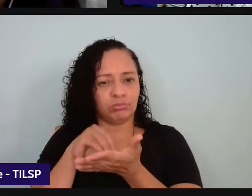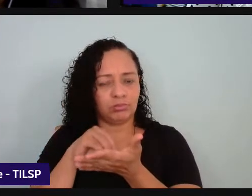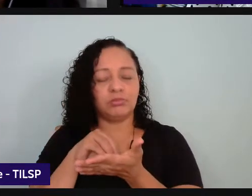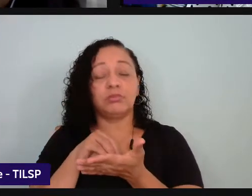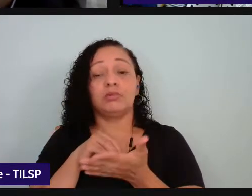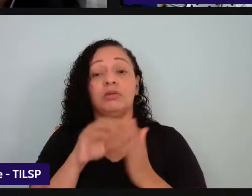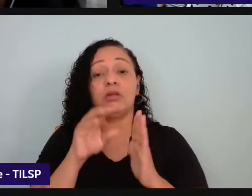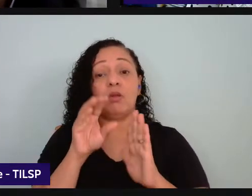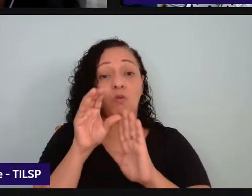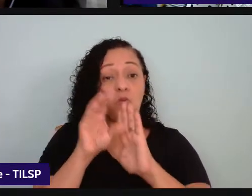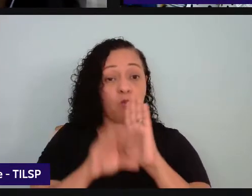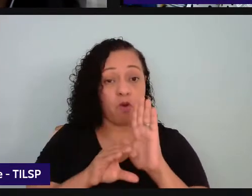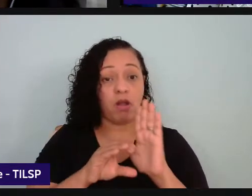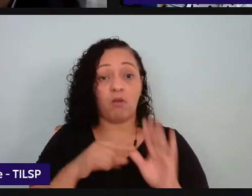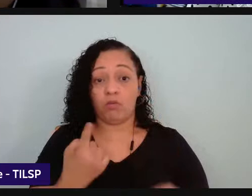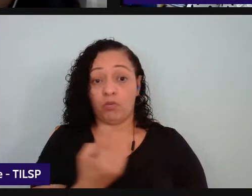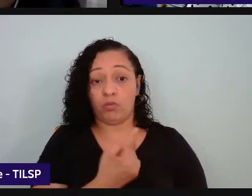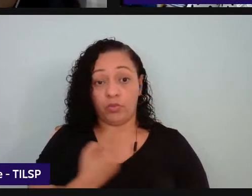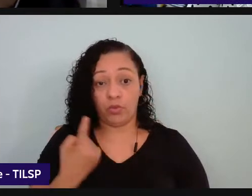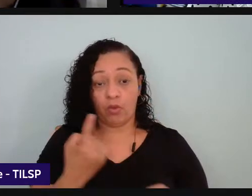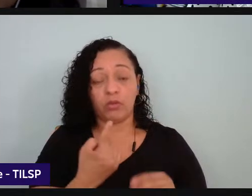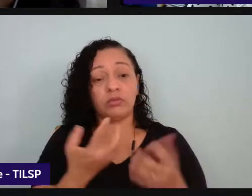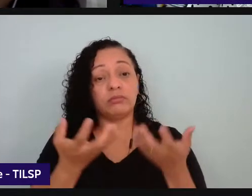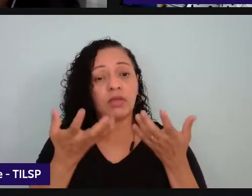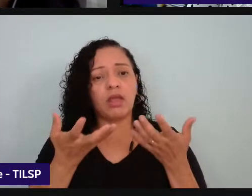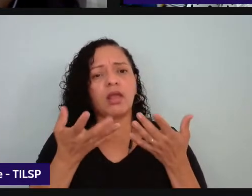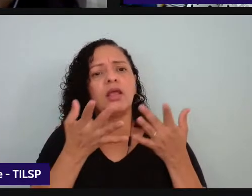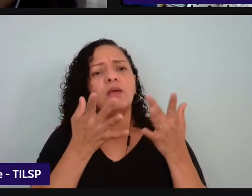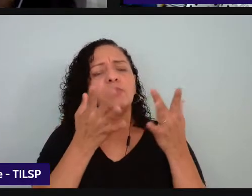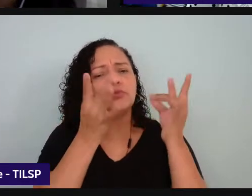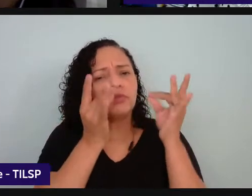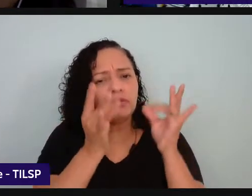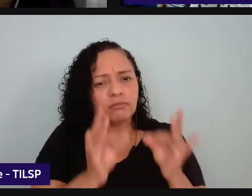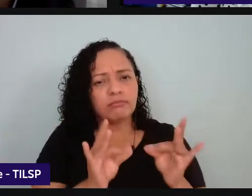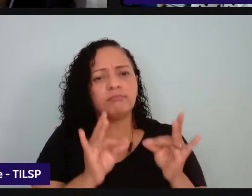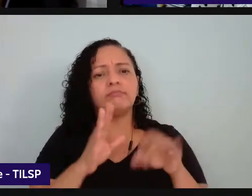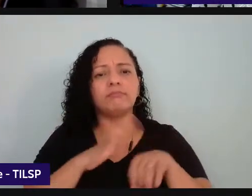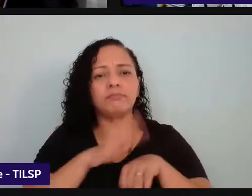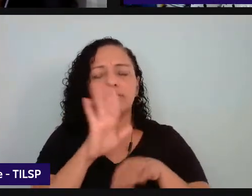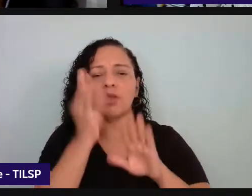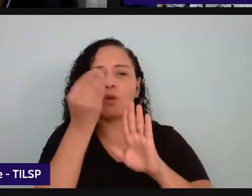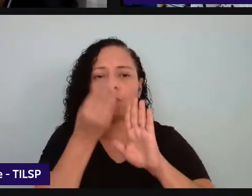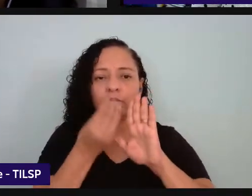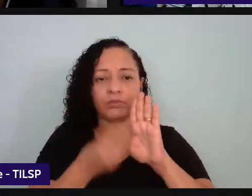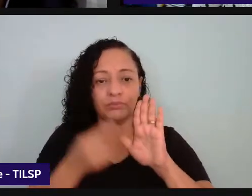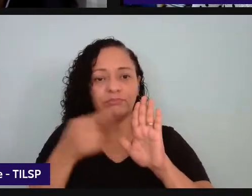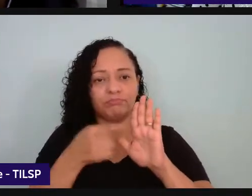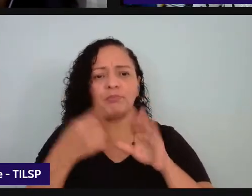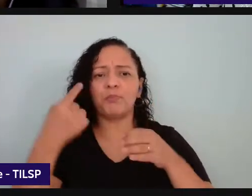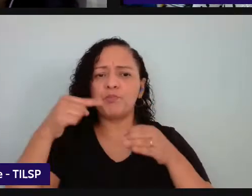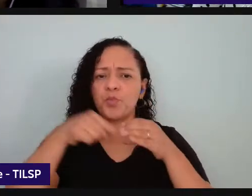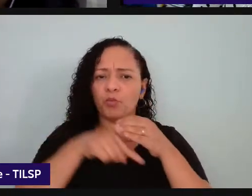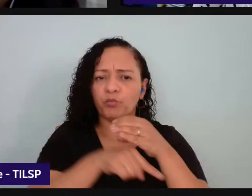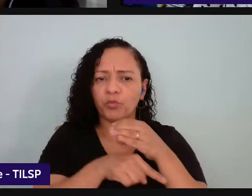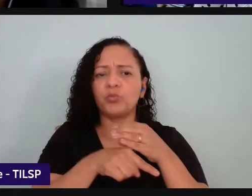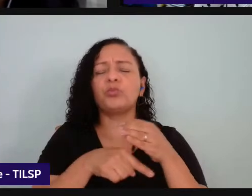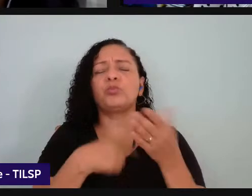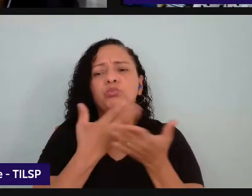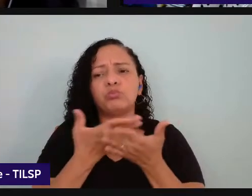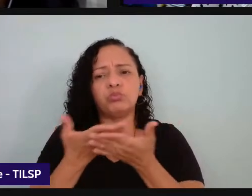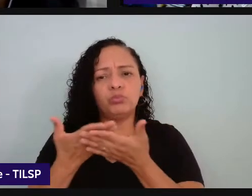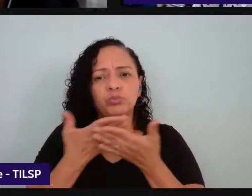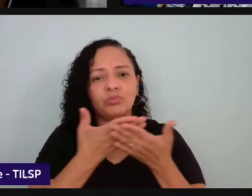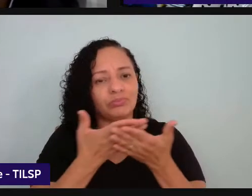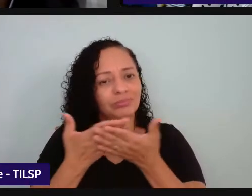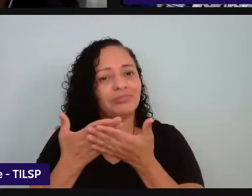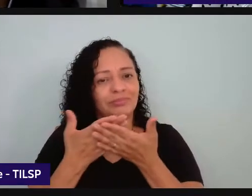escrita nós tentamos deixar isso mais evidente seja numa um aprofundamento de discussão nos